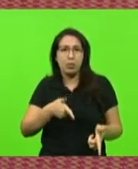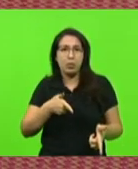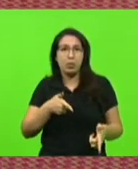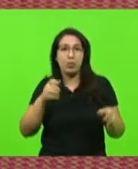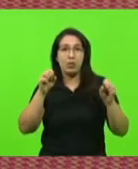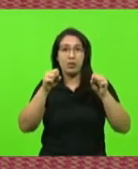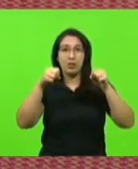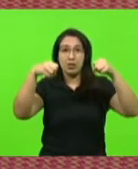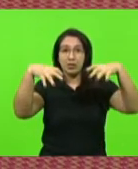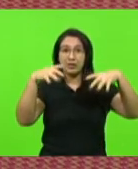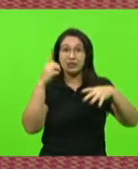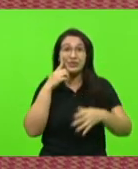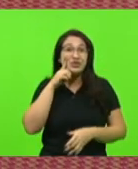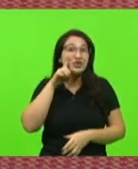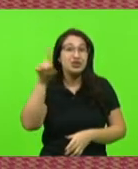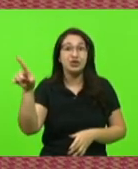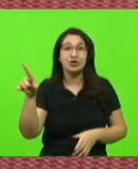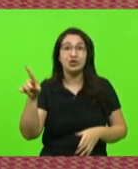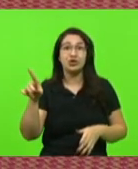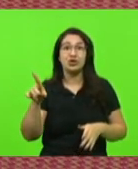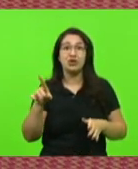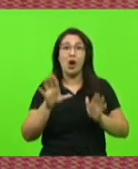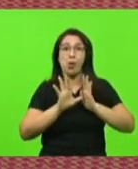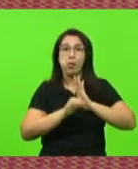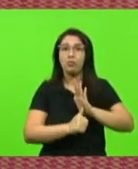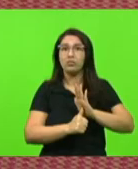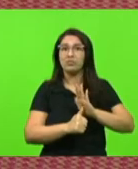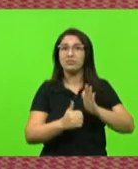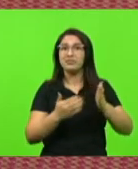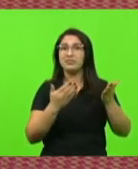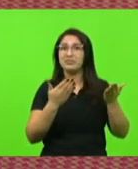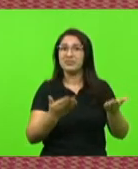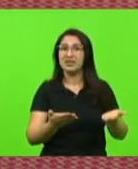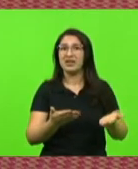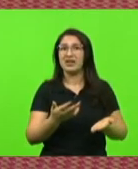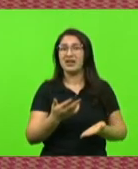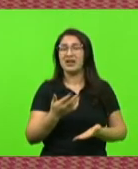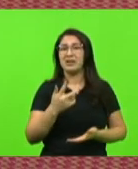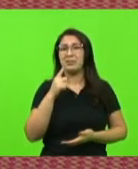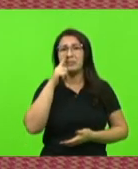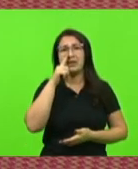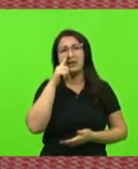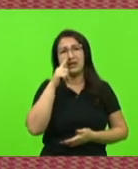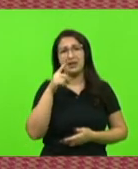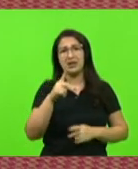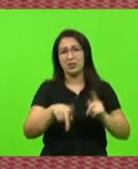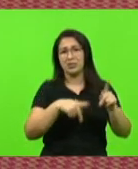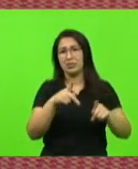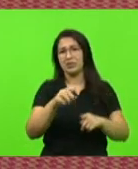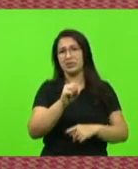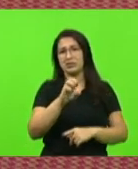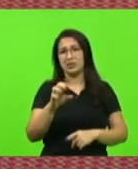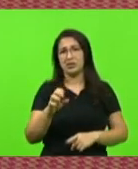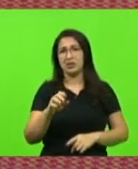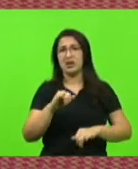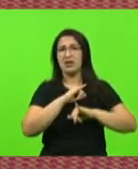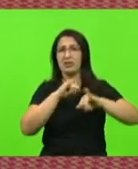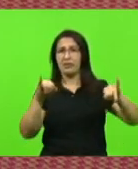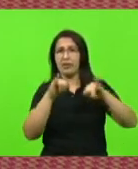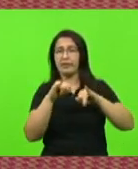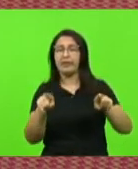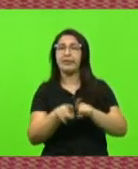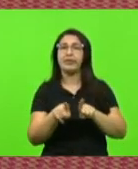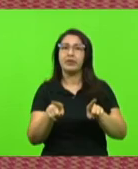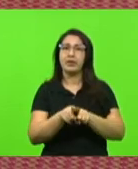dia, vai lá e efetua um assalto à mão armada, colocando em risco a vida do catarinense. Nós falamos da entrada da boca da barra,